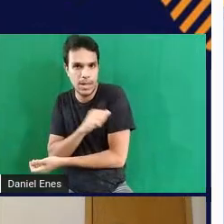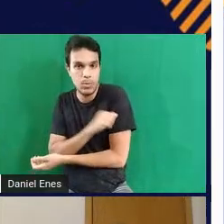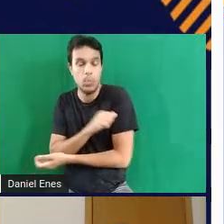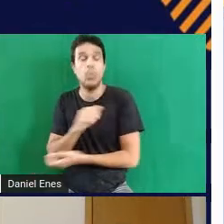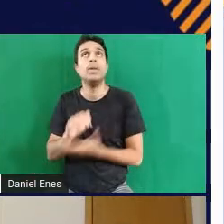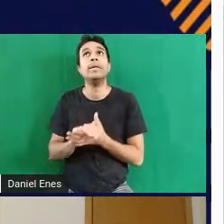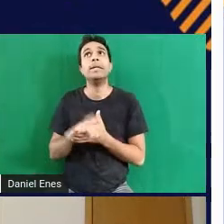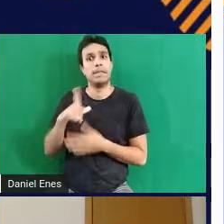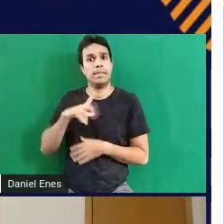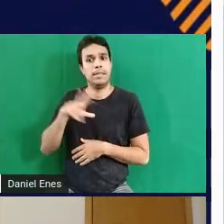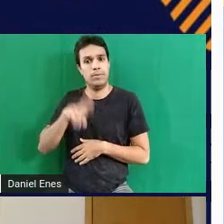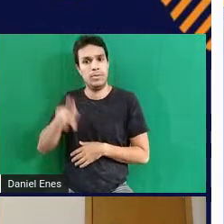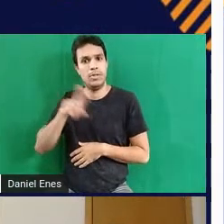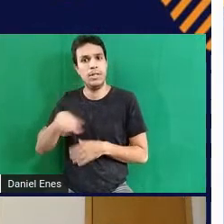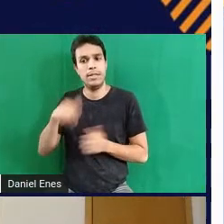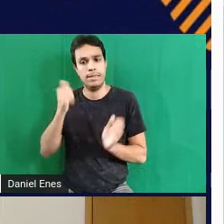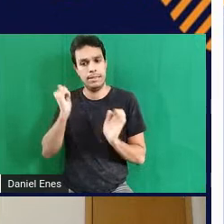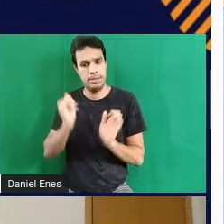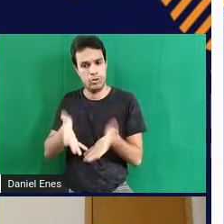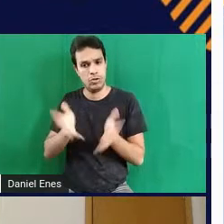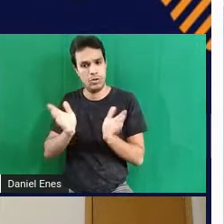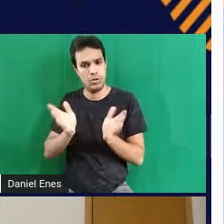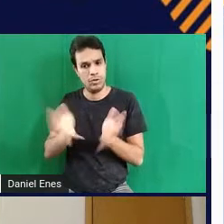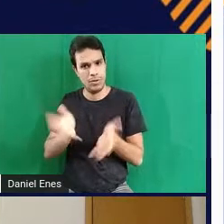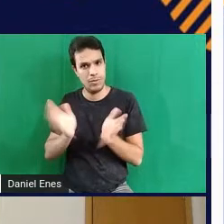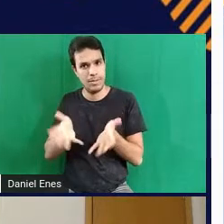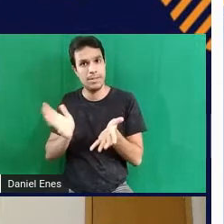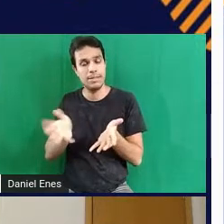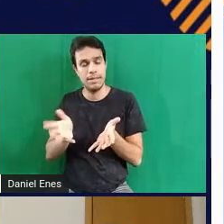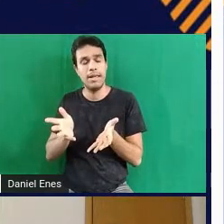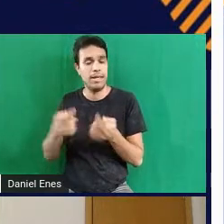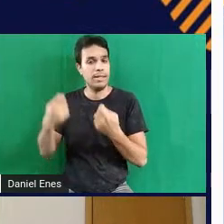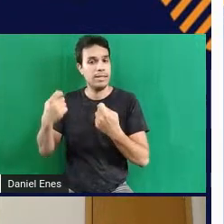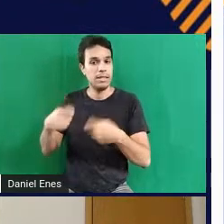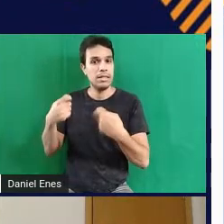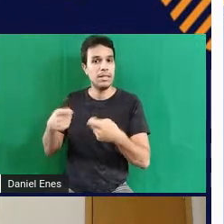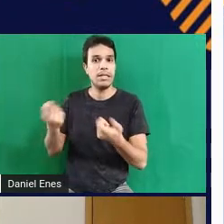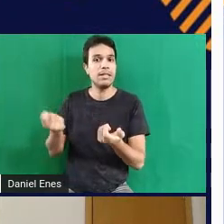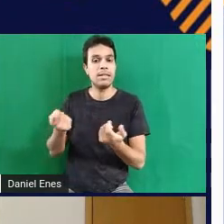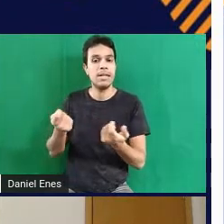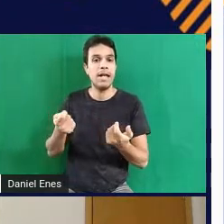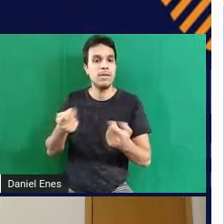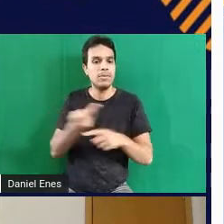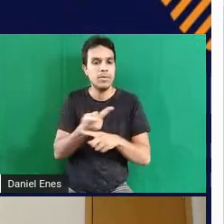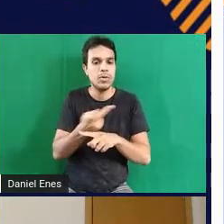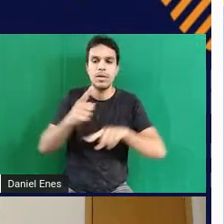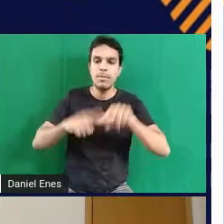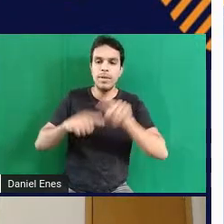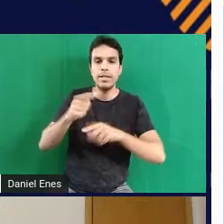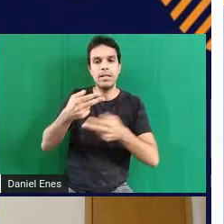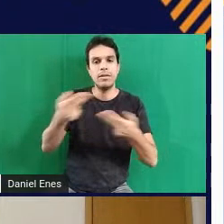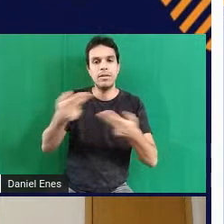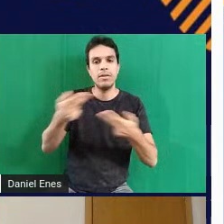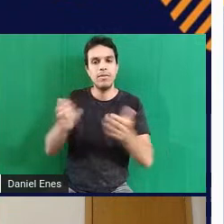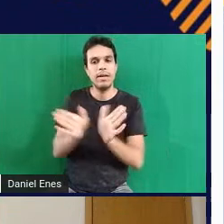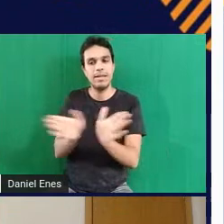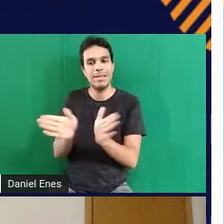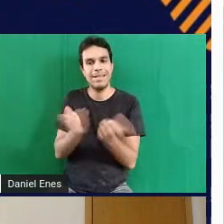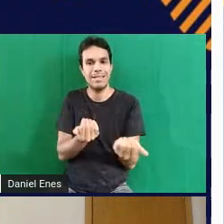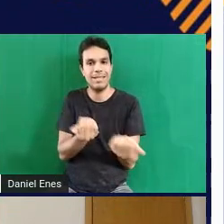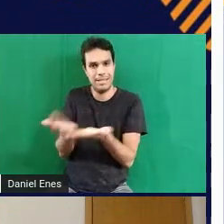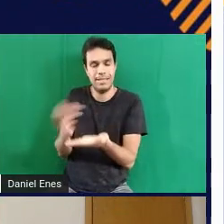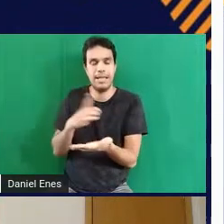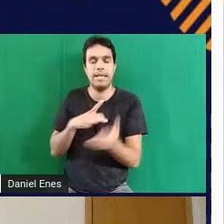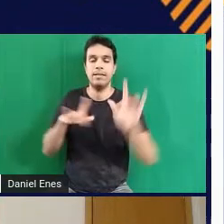utilizam língua de sinais é necessário a gente procurar materiais que sejam acessíveis, né? Então lá na TV Ines